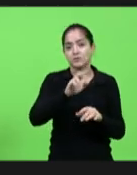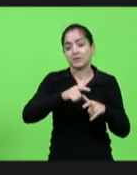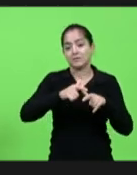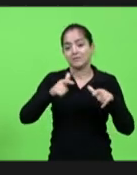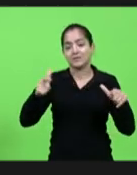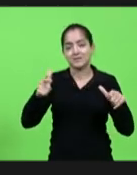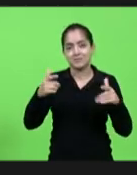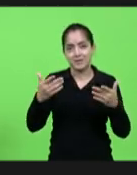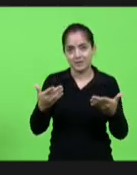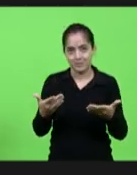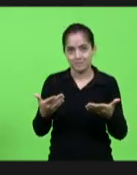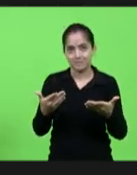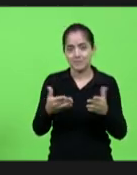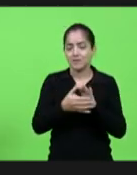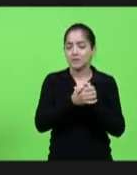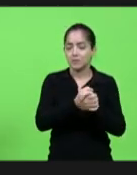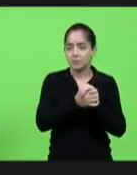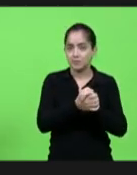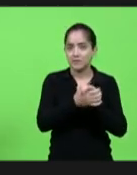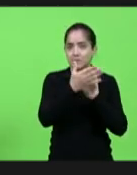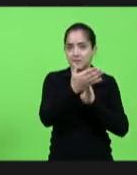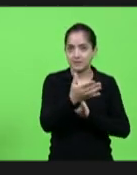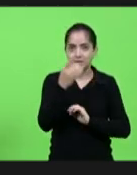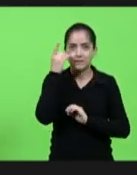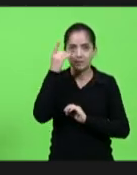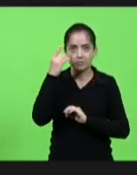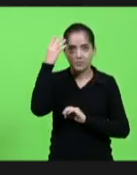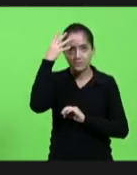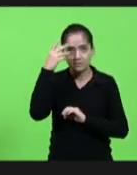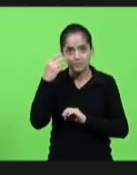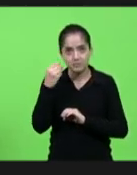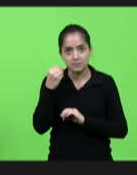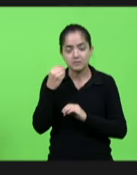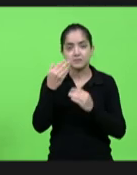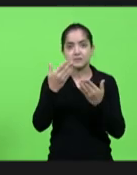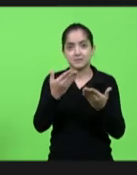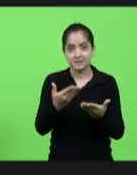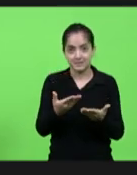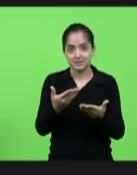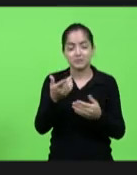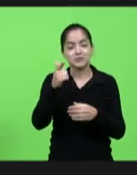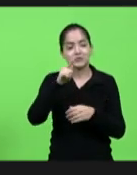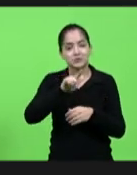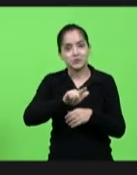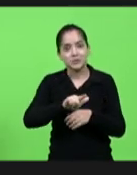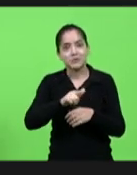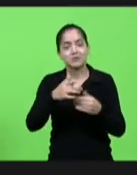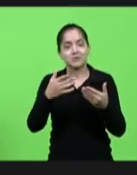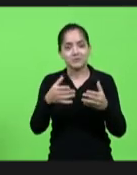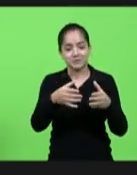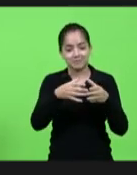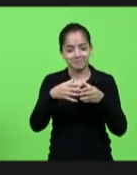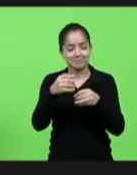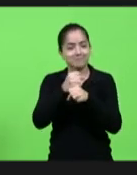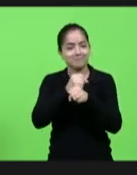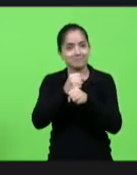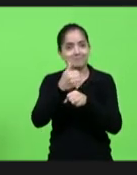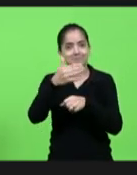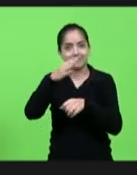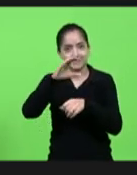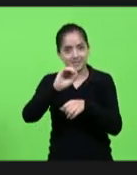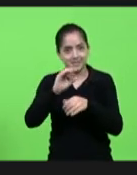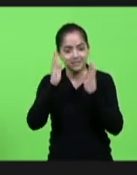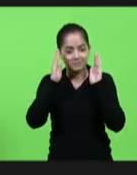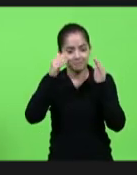gostaria de cumprimentar deputada Luciane Carminati pela coordenação reinstalação nos últimos dez anos aí da